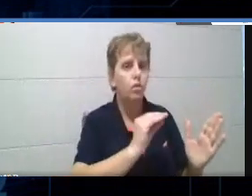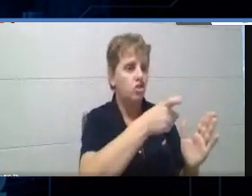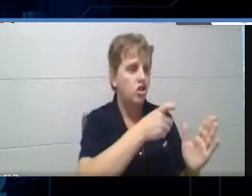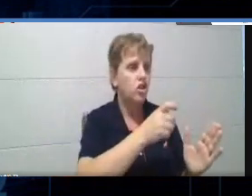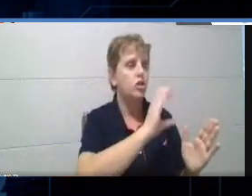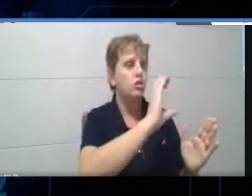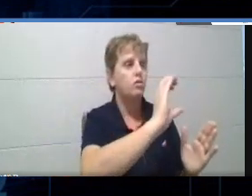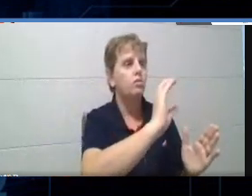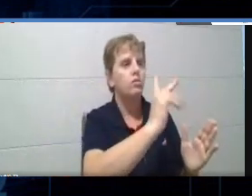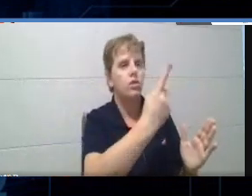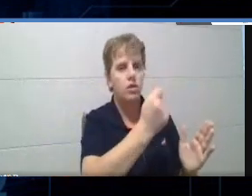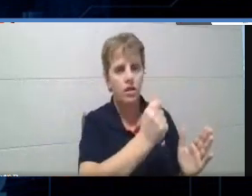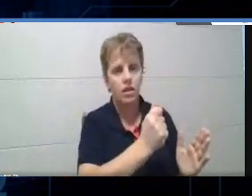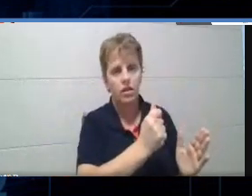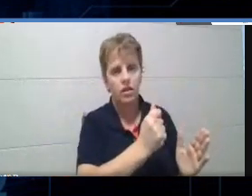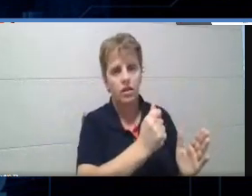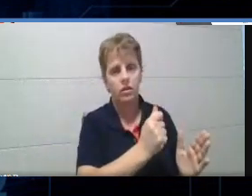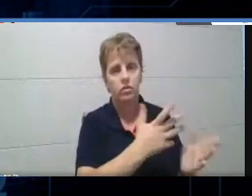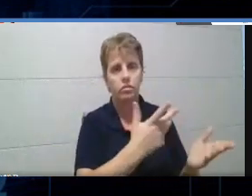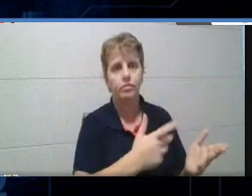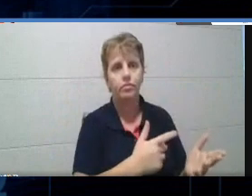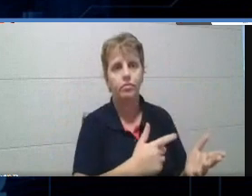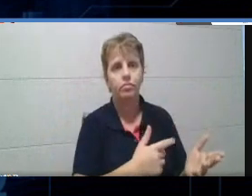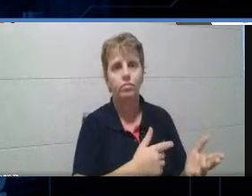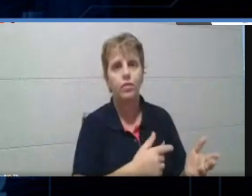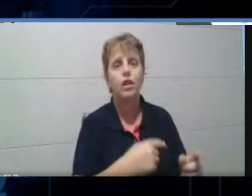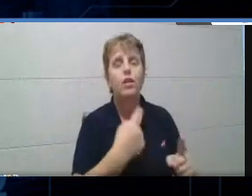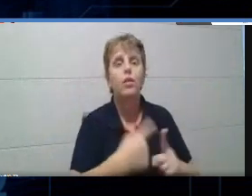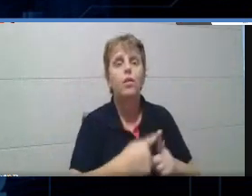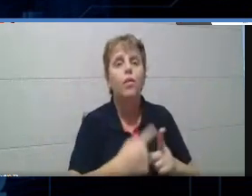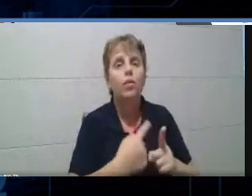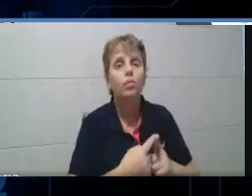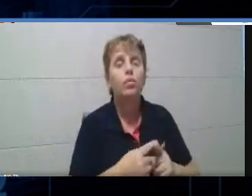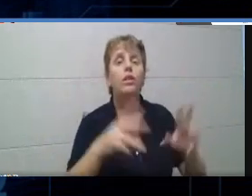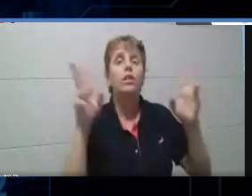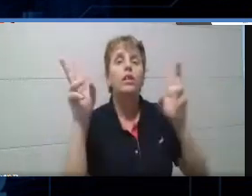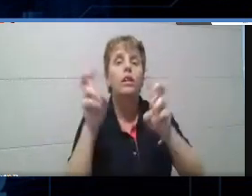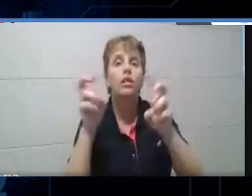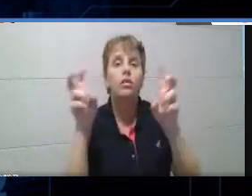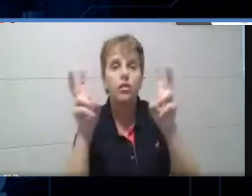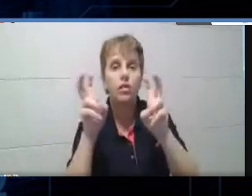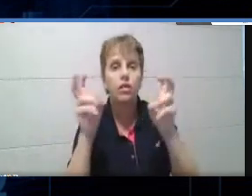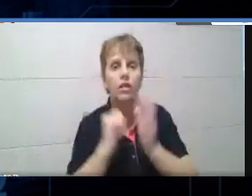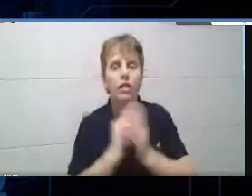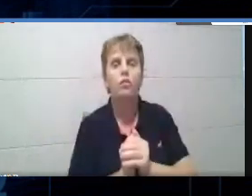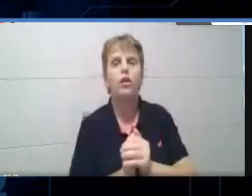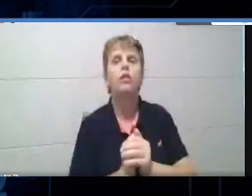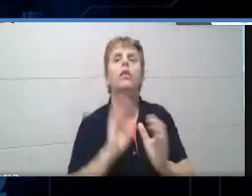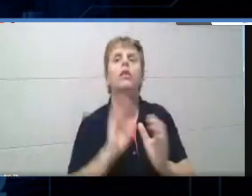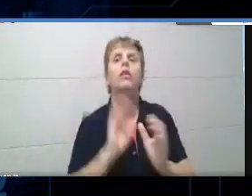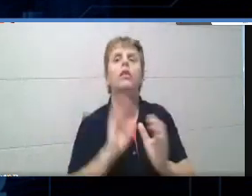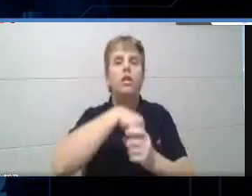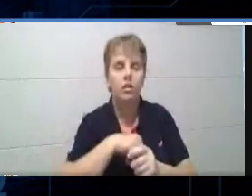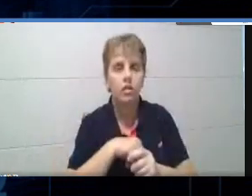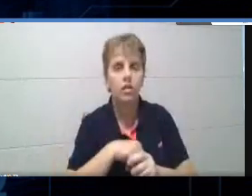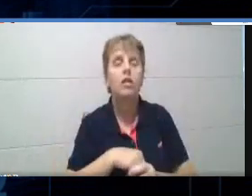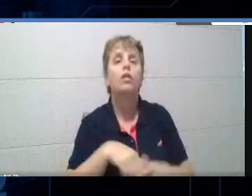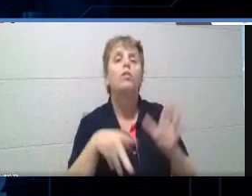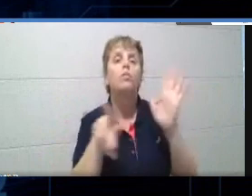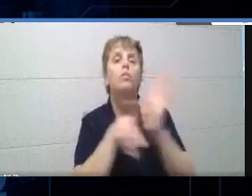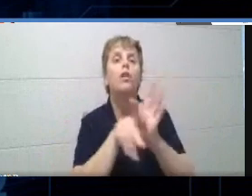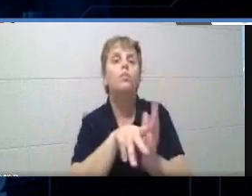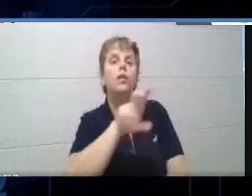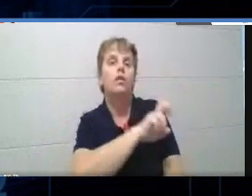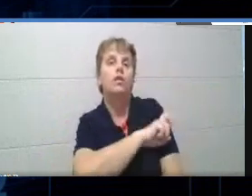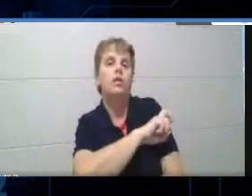por quê? Porque esse assunto de ortografia é justamente o assunto que compõem, né, o escopo de assuntos de quinta série, ou do